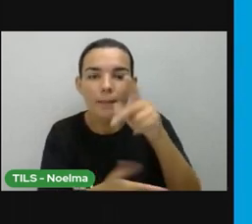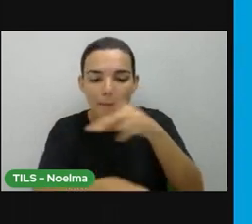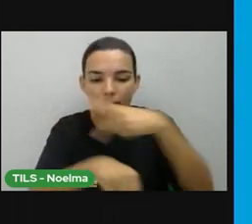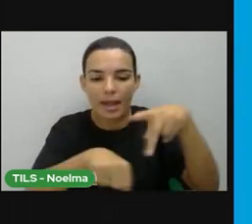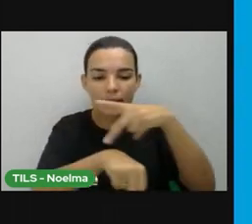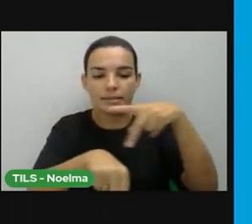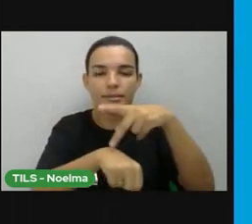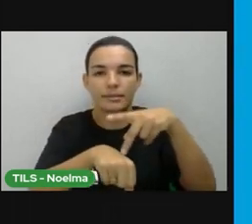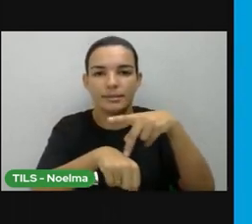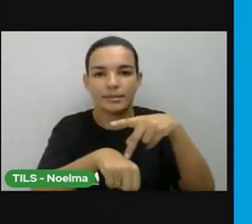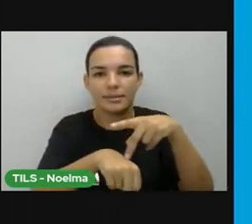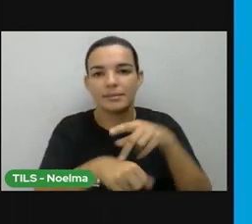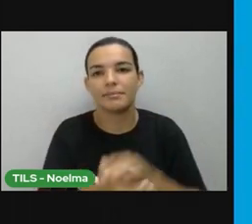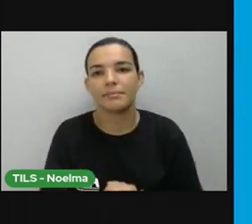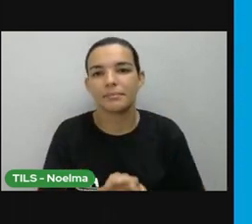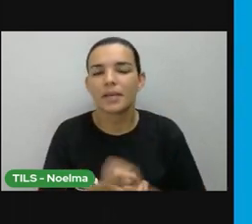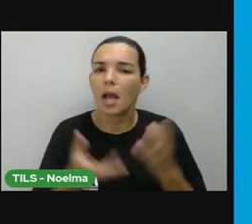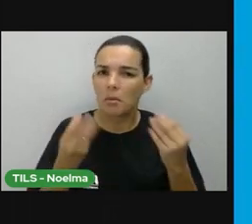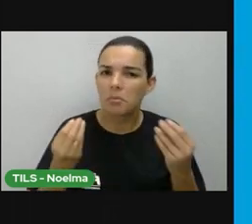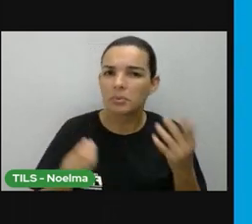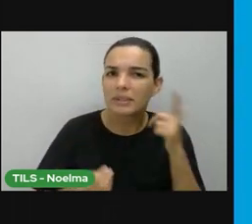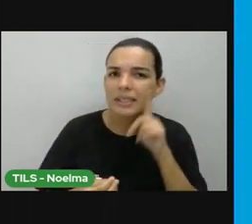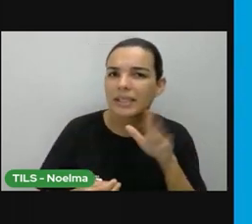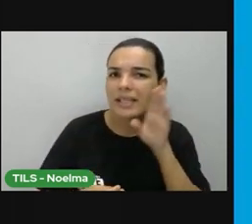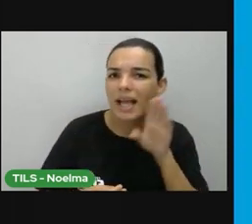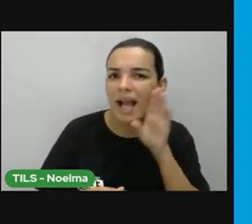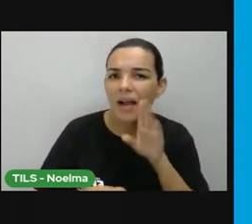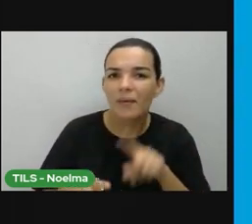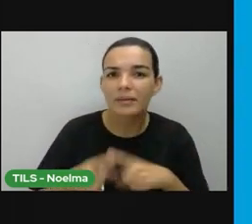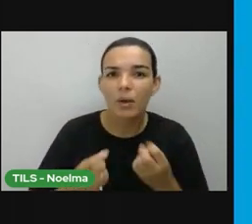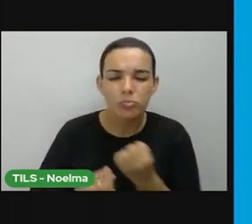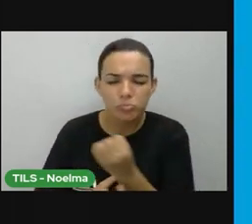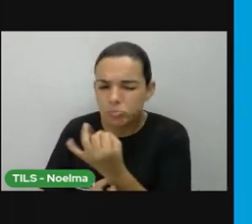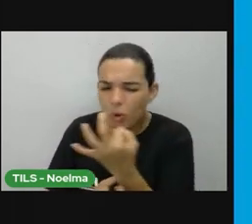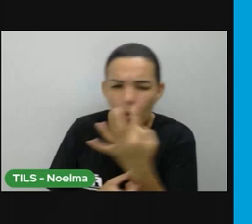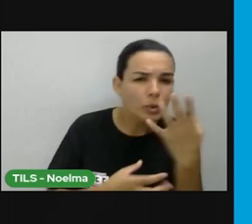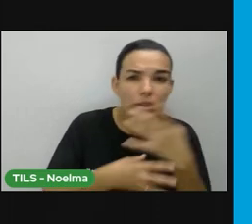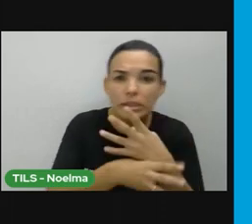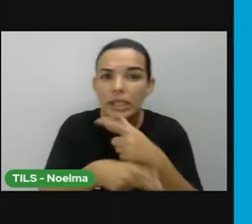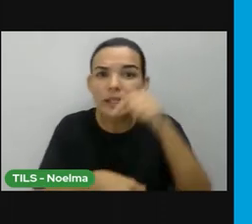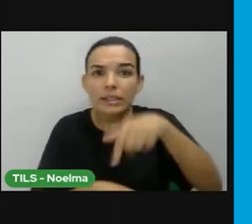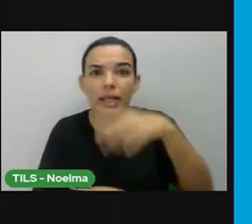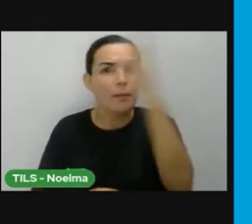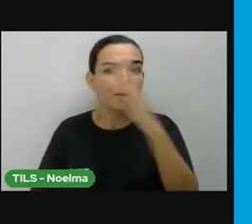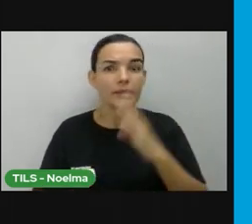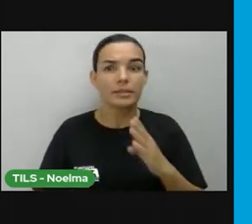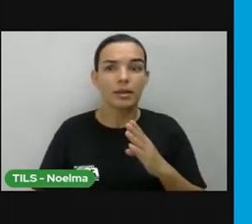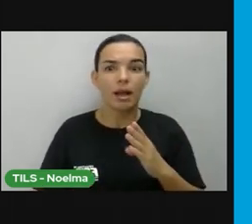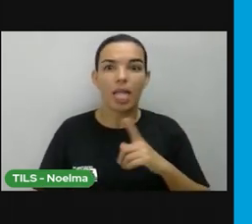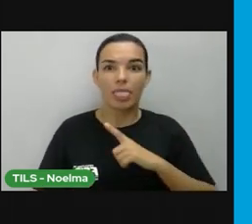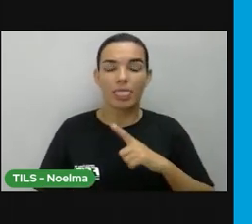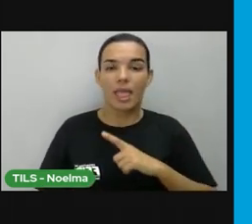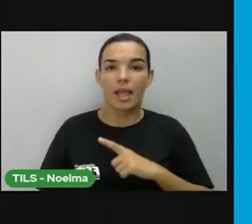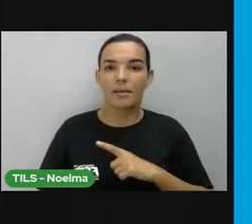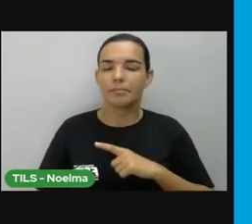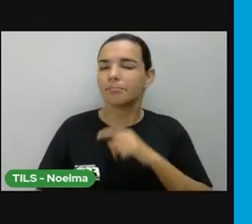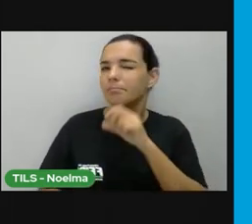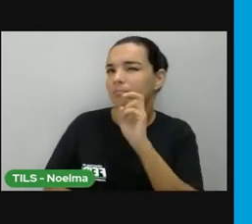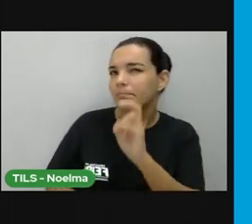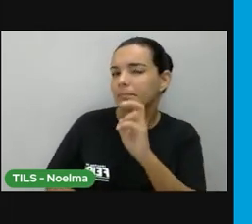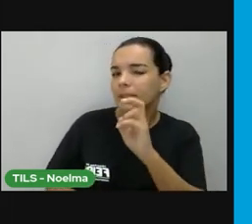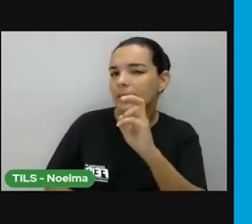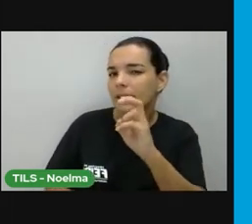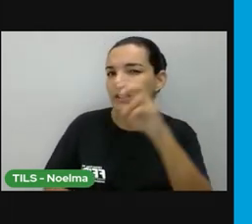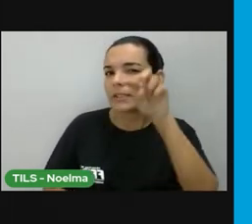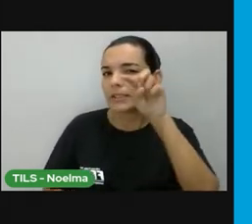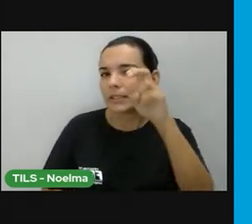Muito legal, não é, turminha? Já imaginou quantas cidades tem no Brasil? Ah, na minha última pesquisa tinha 5